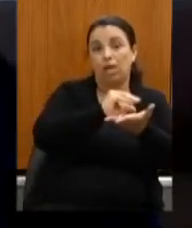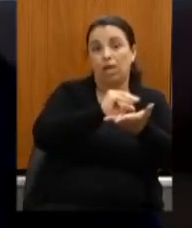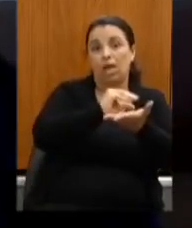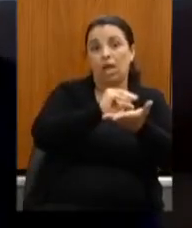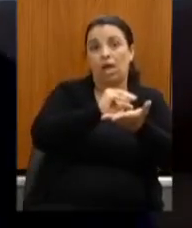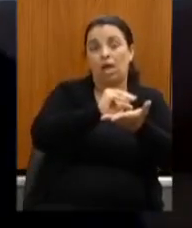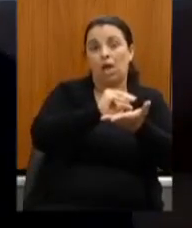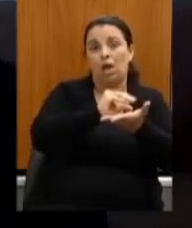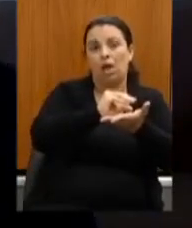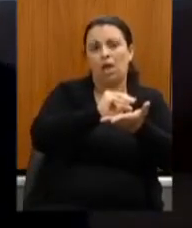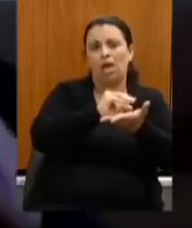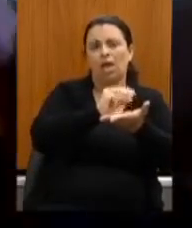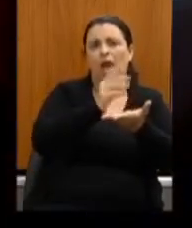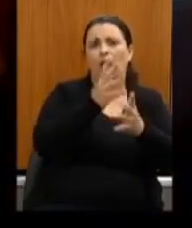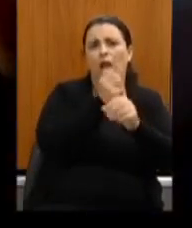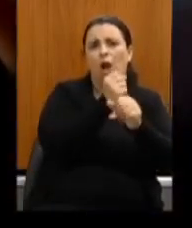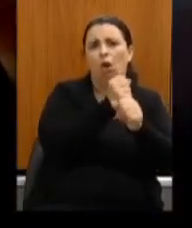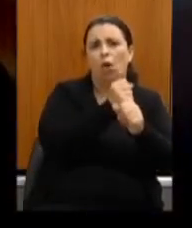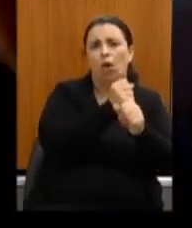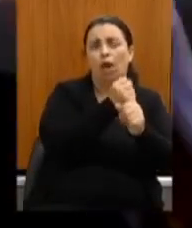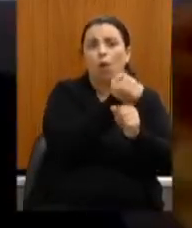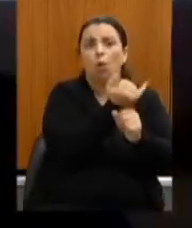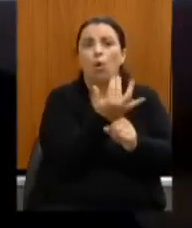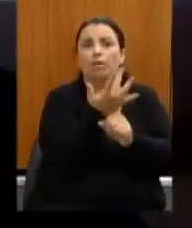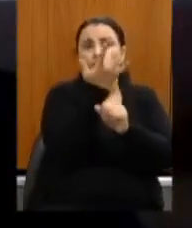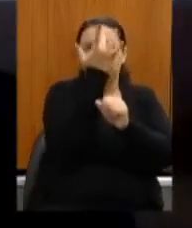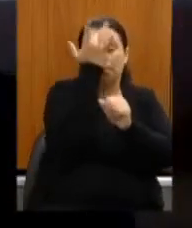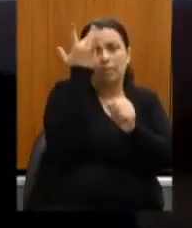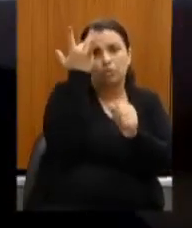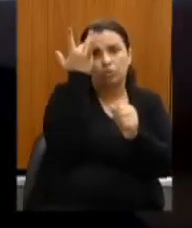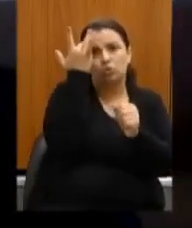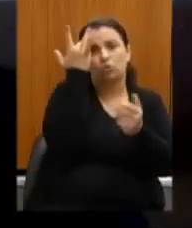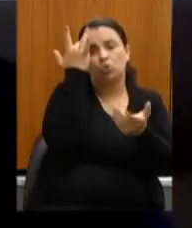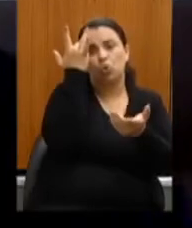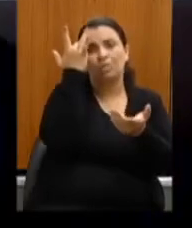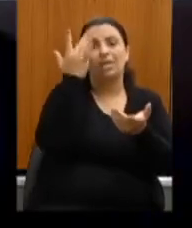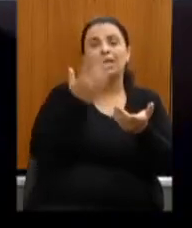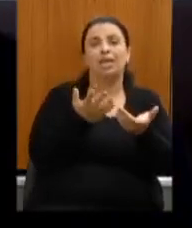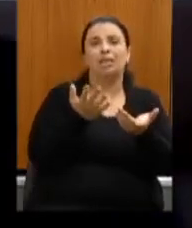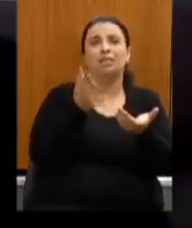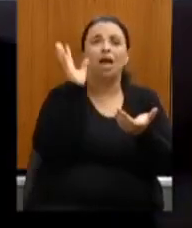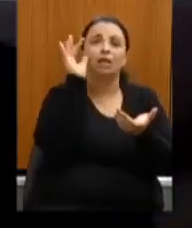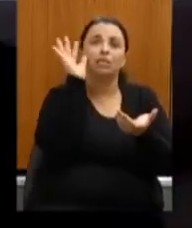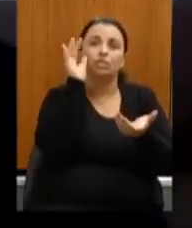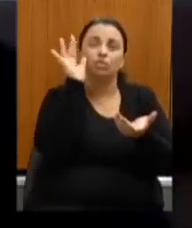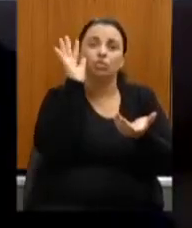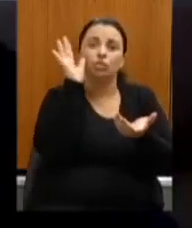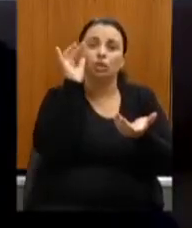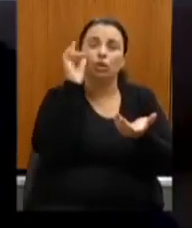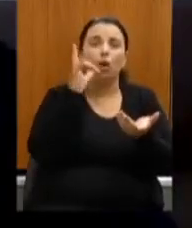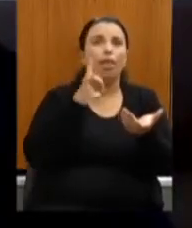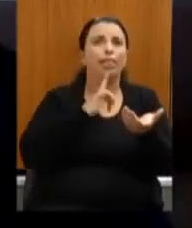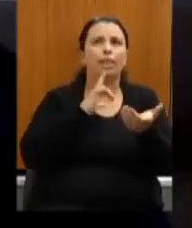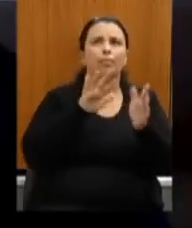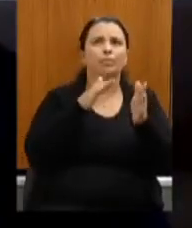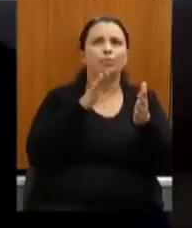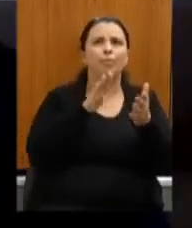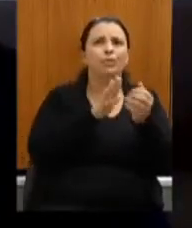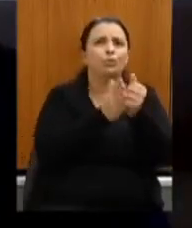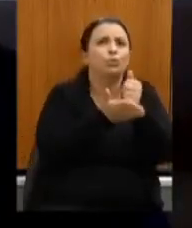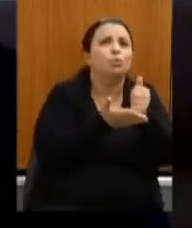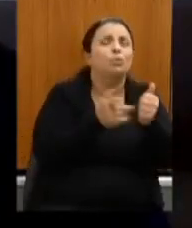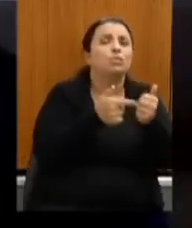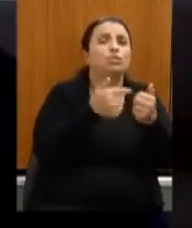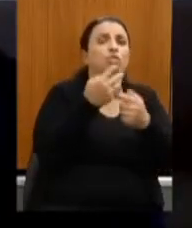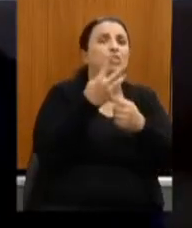número de pessoas que estavam presentes nas apresentações dá um subsídio de 350 reais